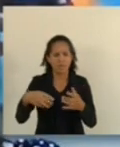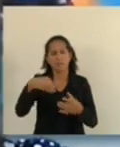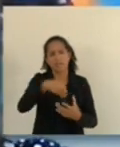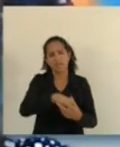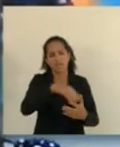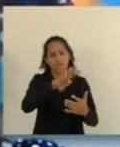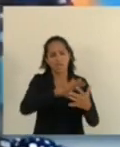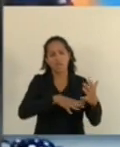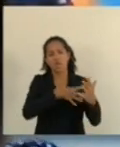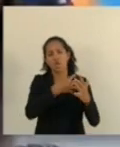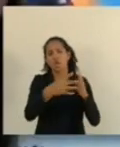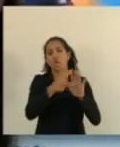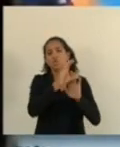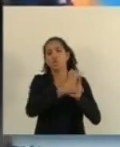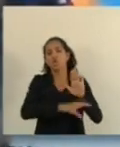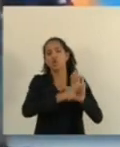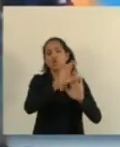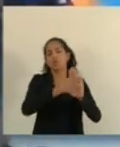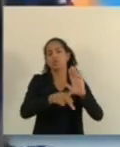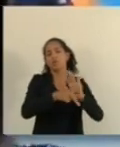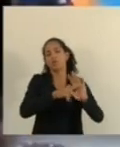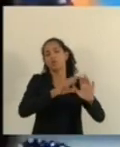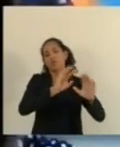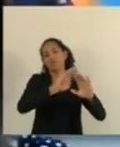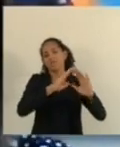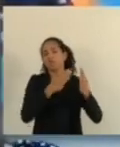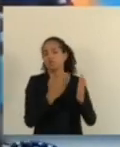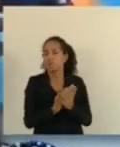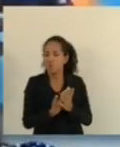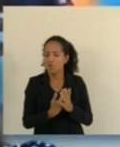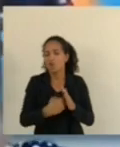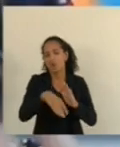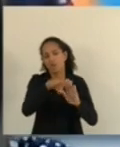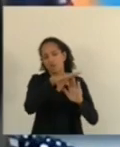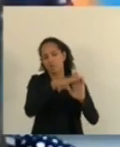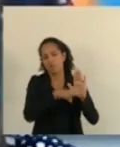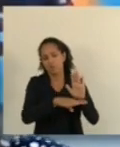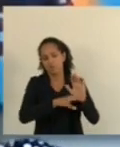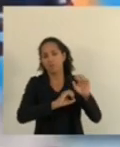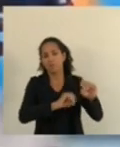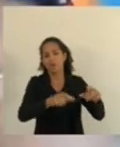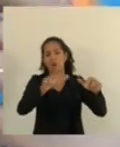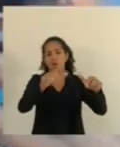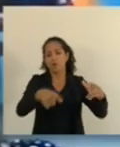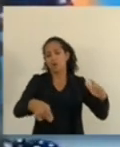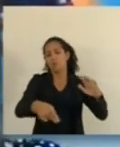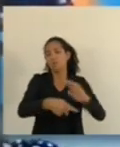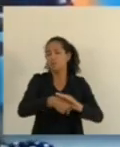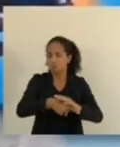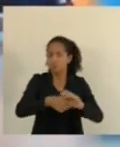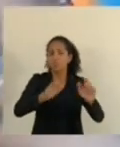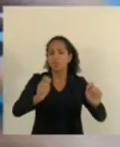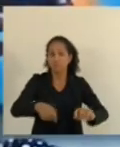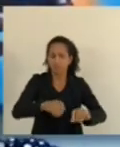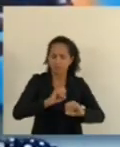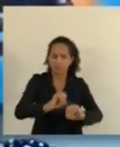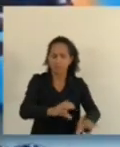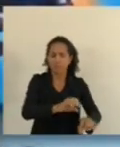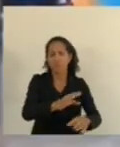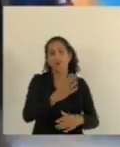curricular, nas matérias transversais, na escola, que é o local onde os jovens, os